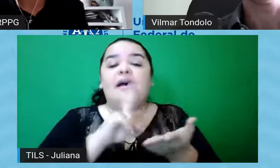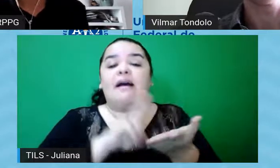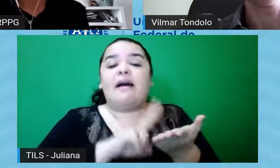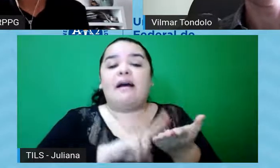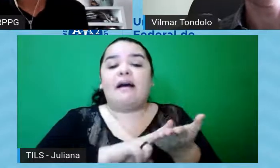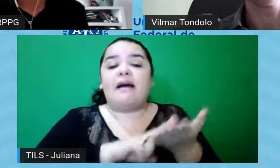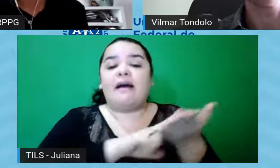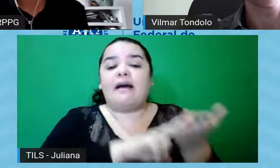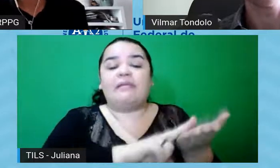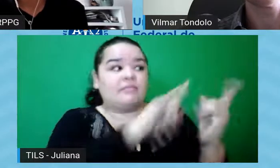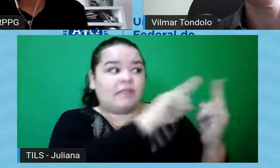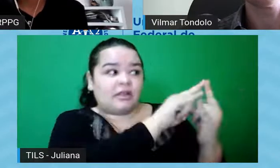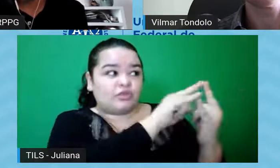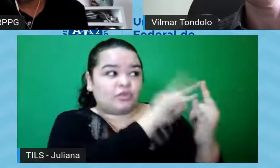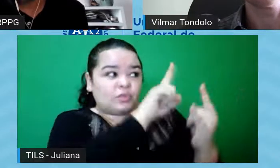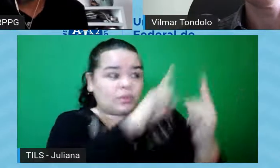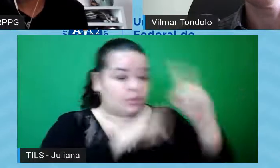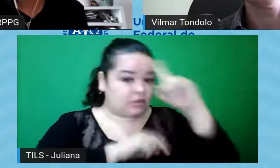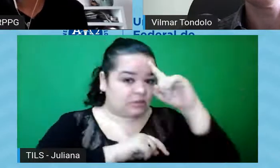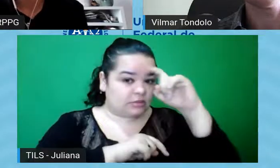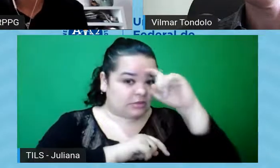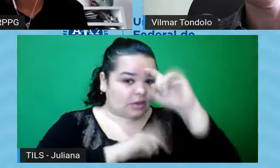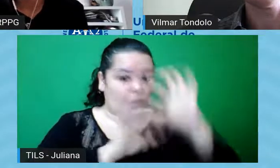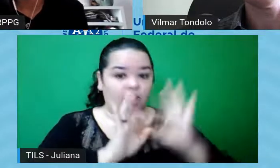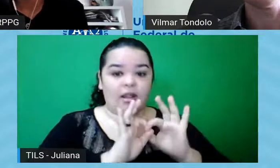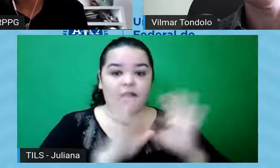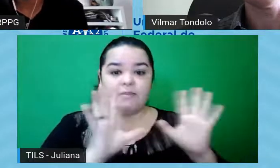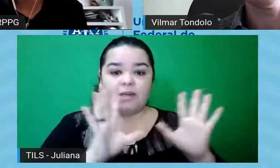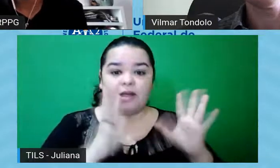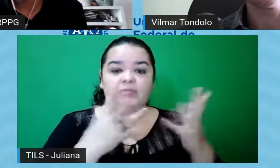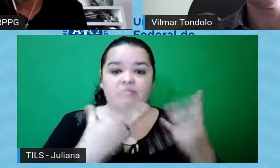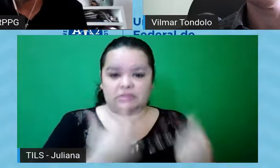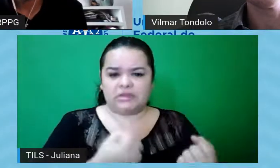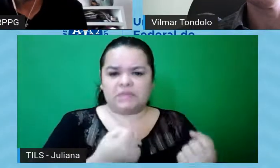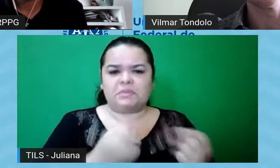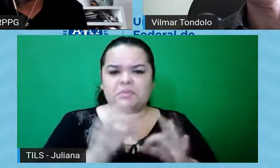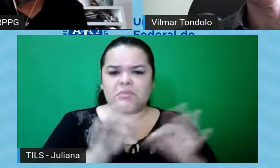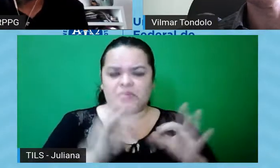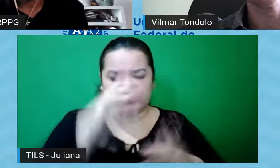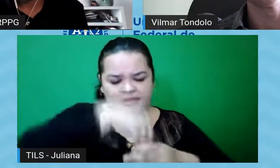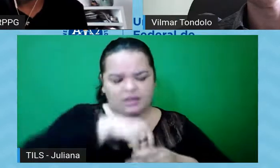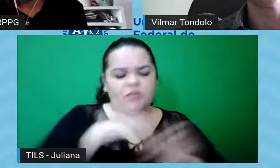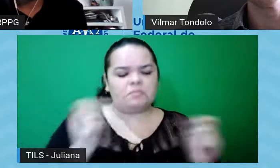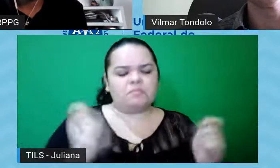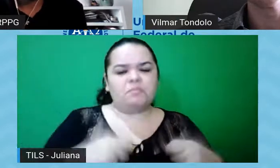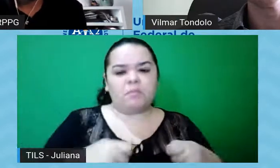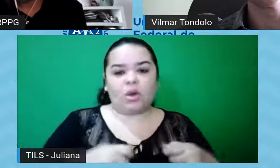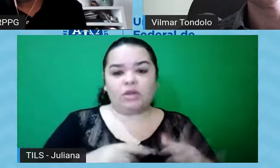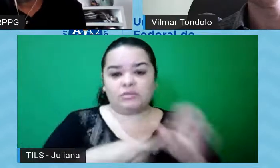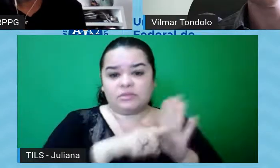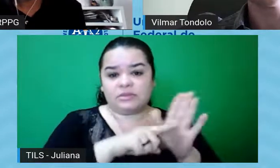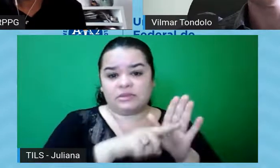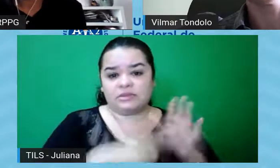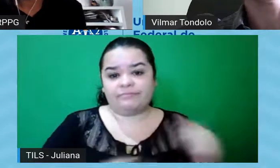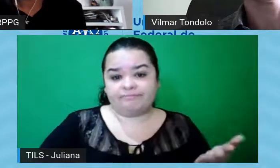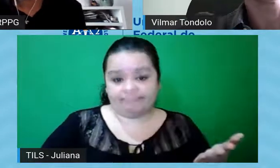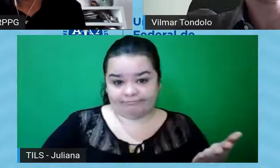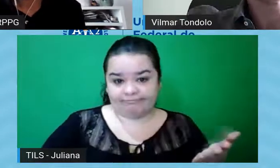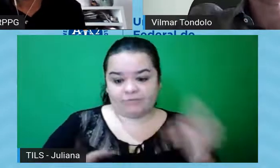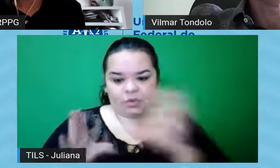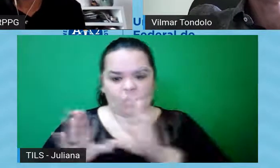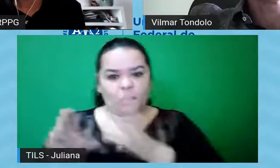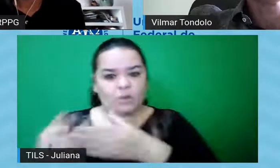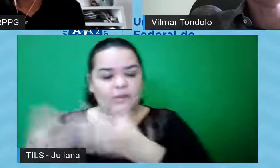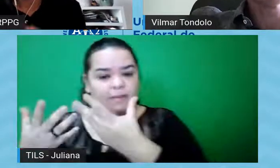Teremos uma carta do hospital com a anuência de que aquele projeto possa ser realizado, né, porque o comitê, depois que ele